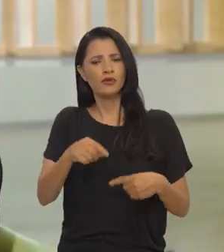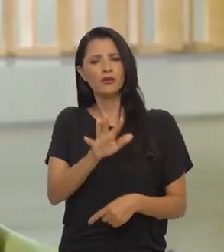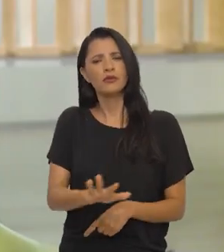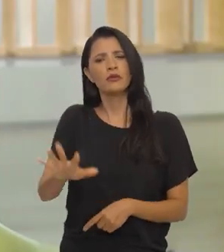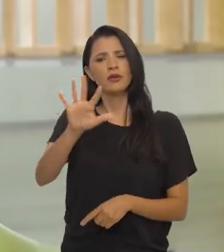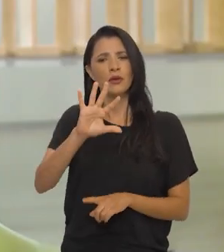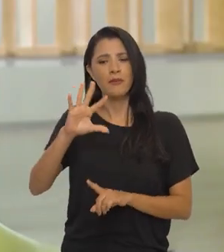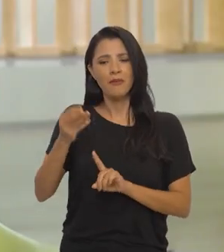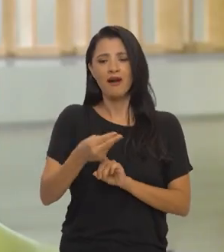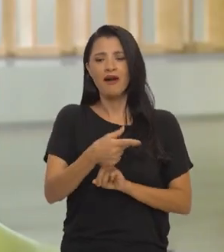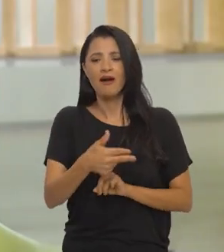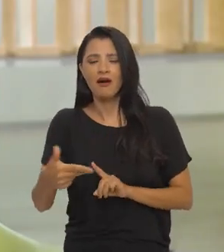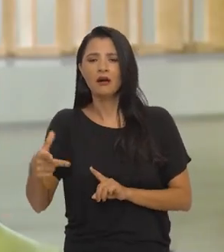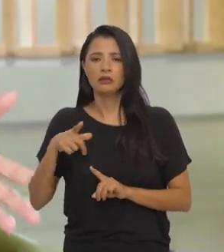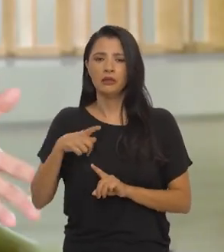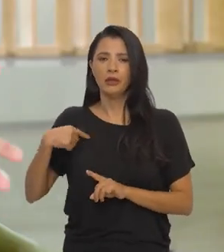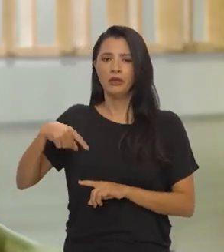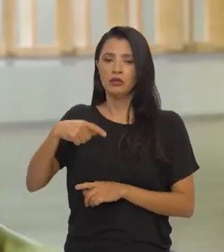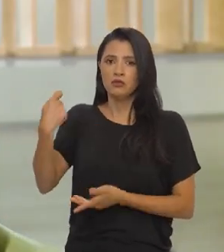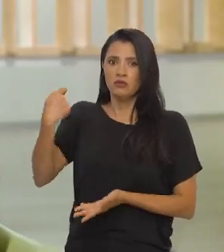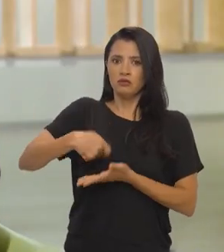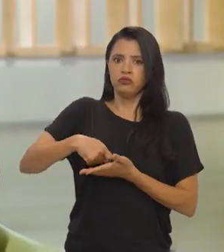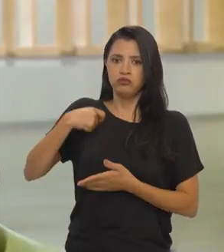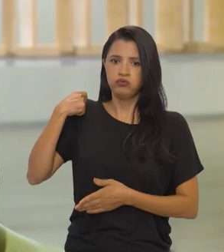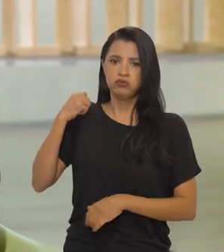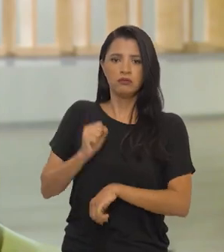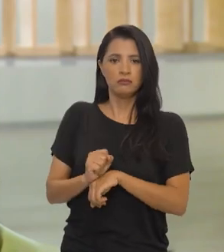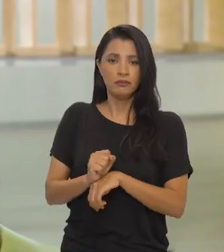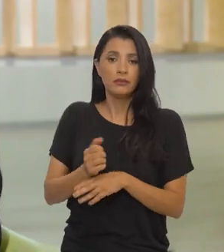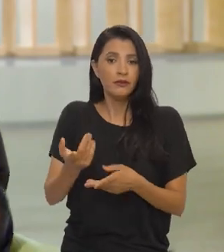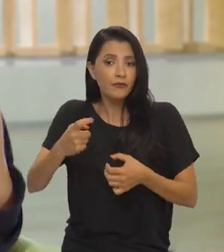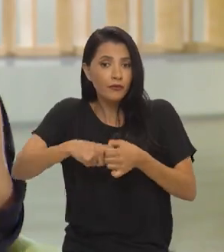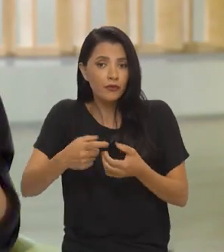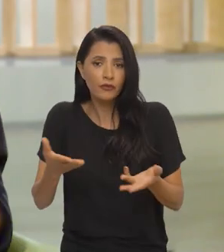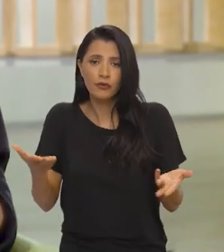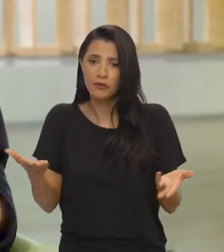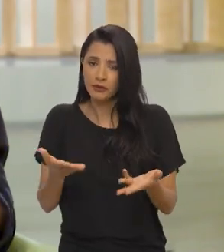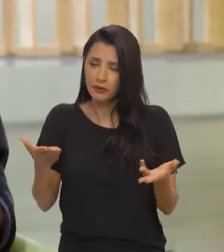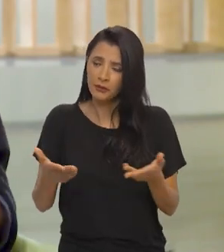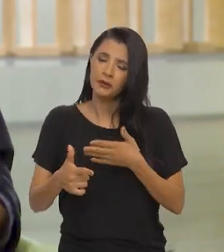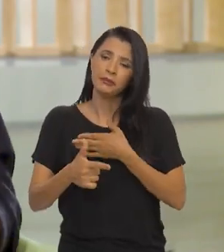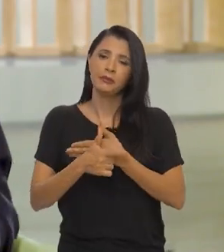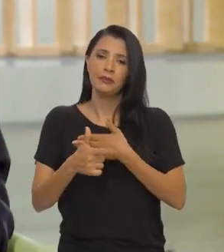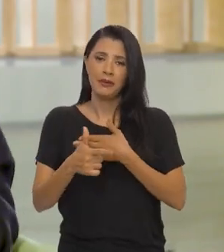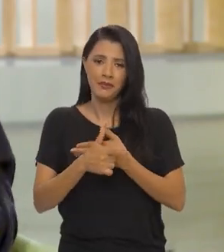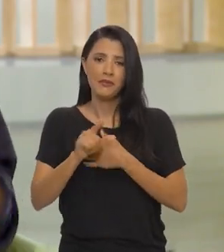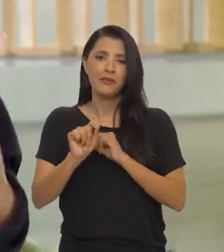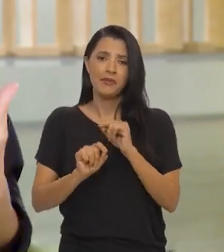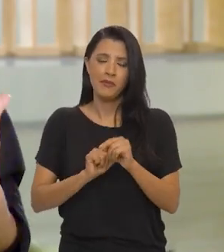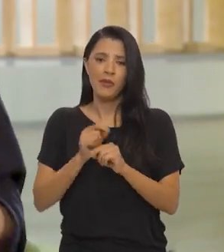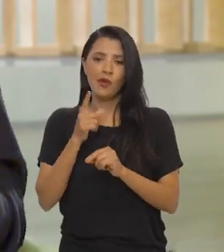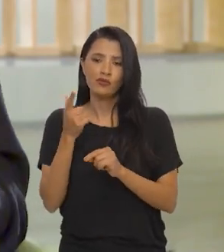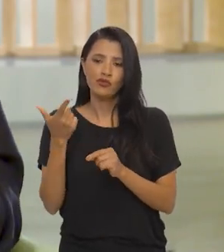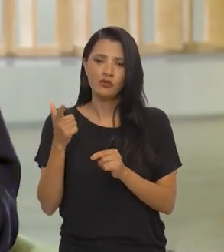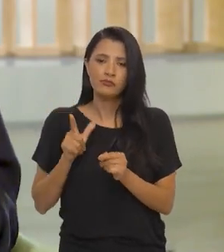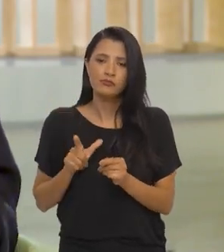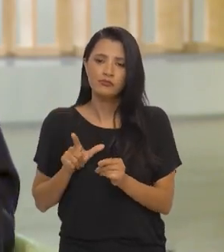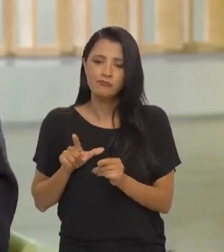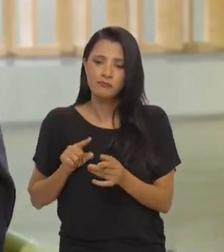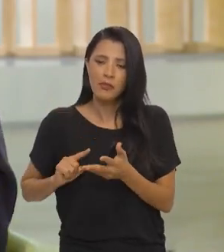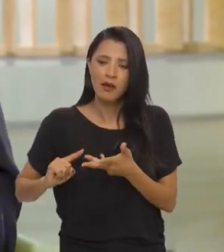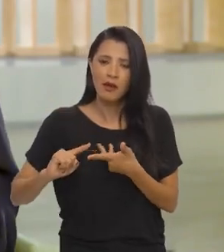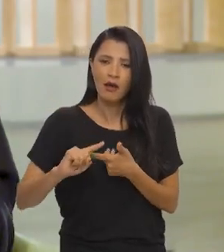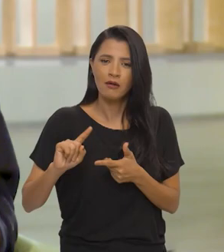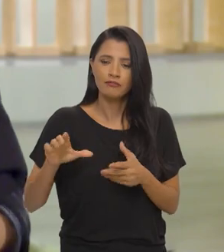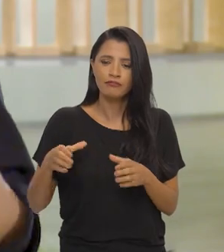nacional para as artes, fomos duramente interrompidos e aí a gente volta agora com essa tarefa de colocar